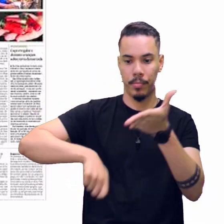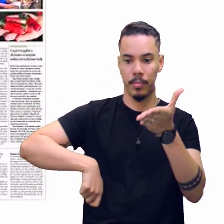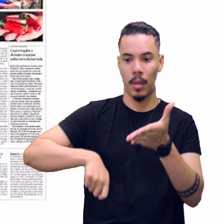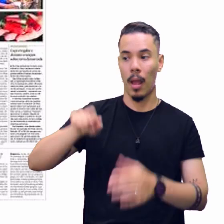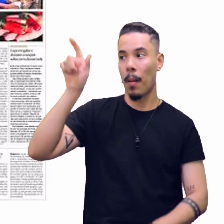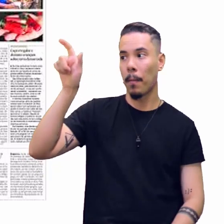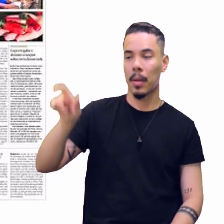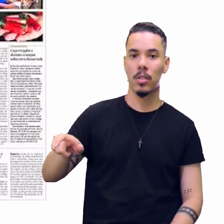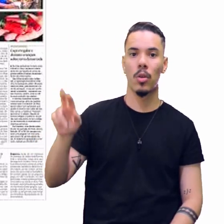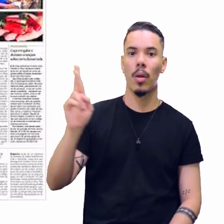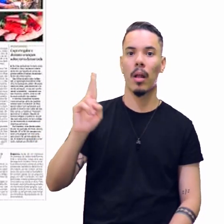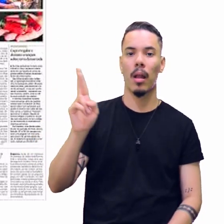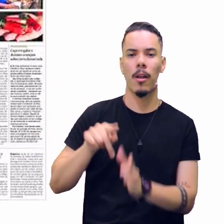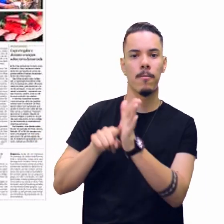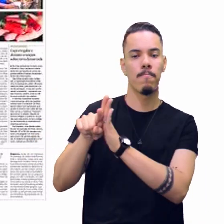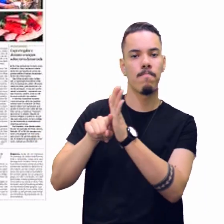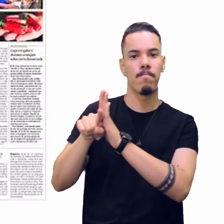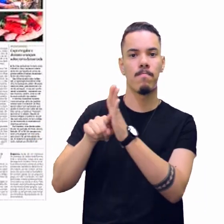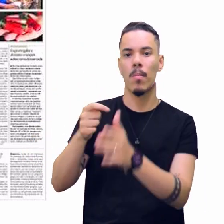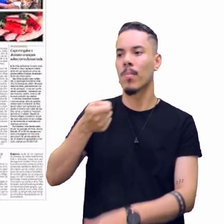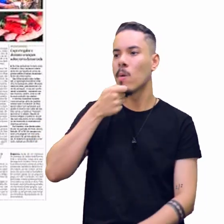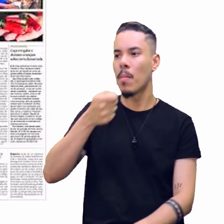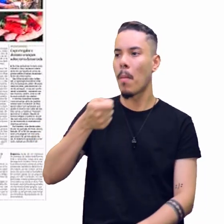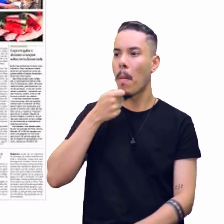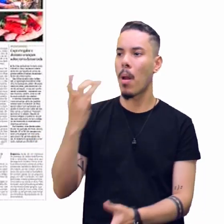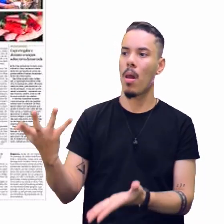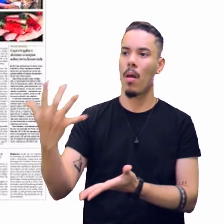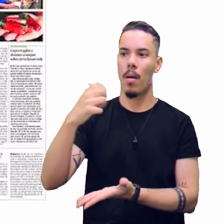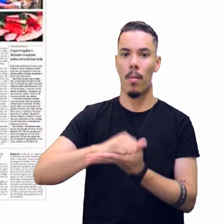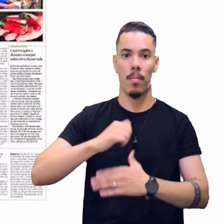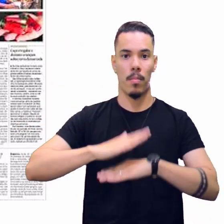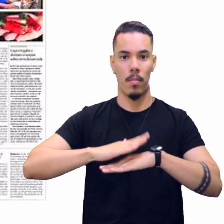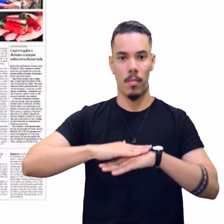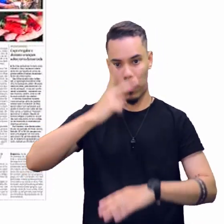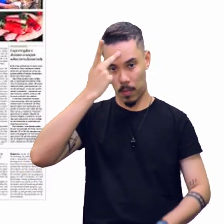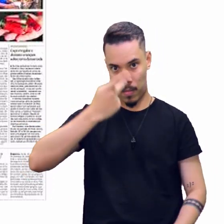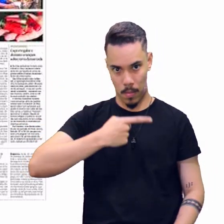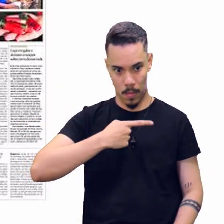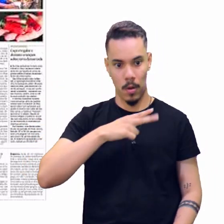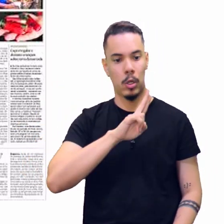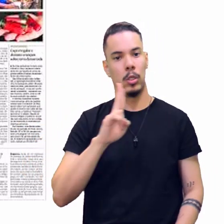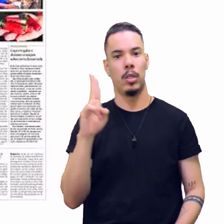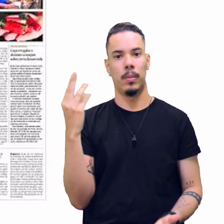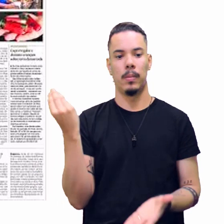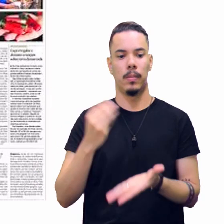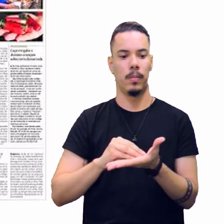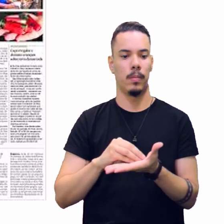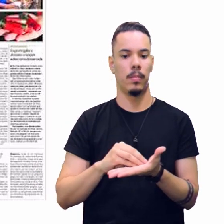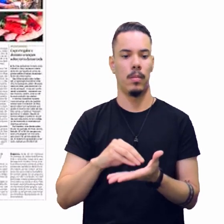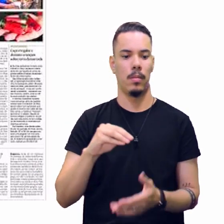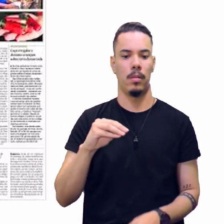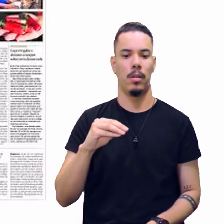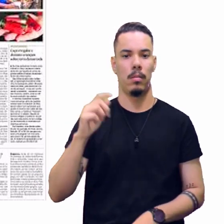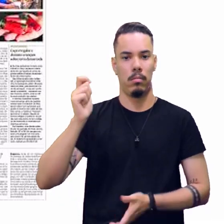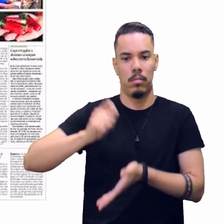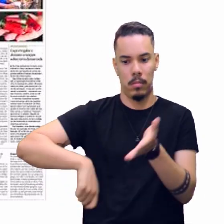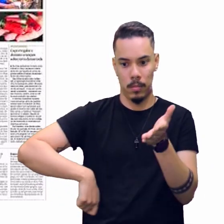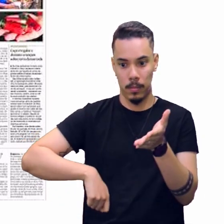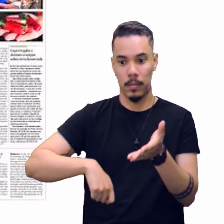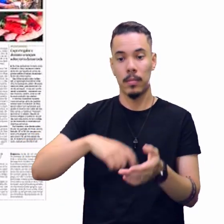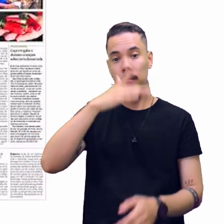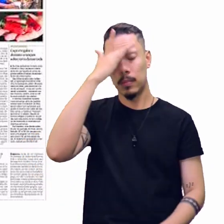é o repórter, quem fez a reportagem, quem fez, que foi ao campo, quem fez a